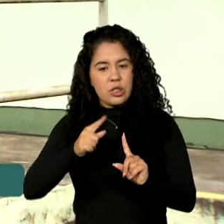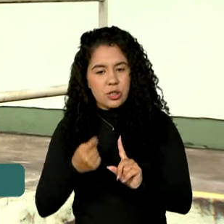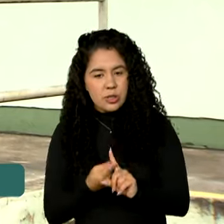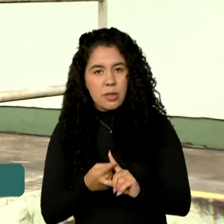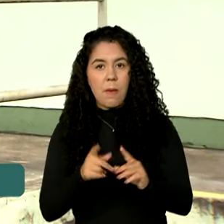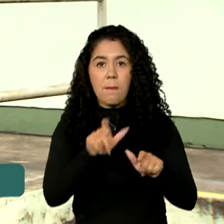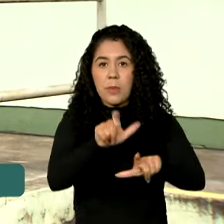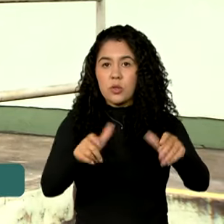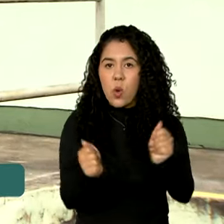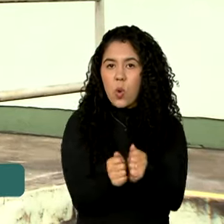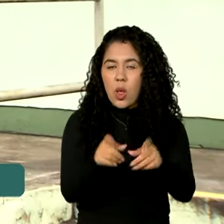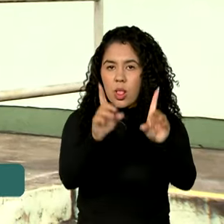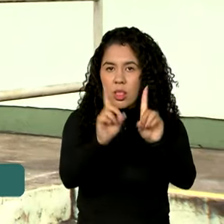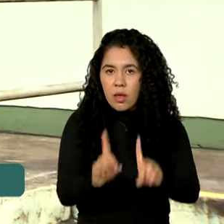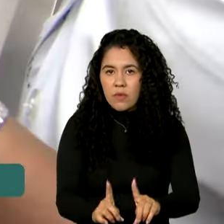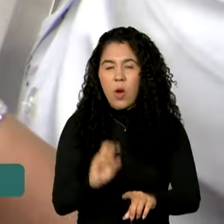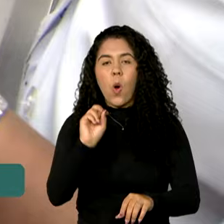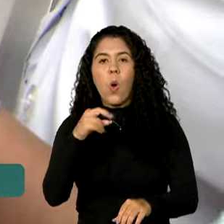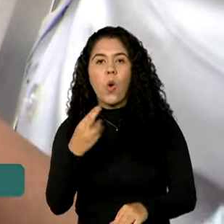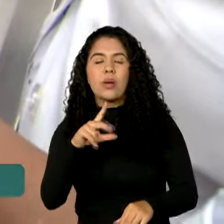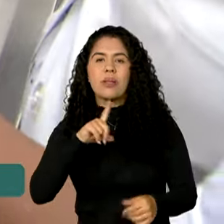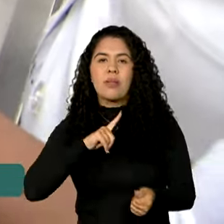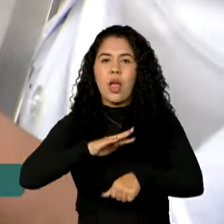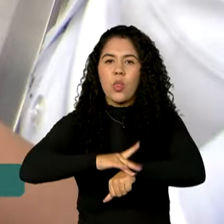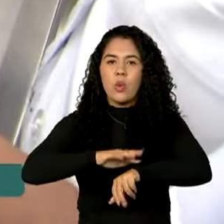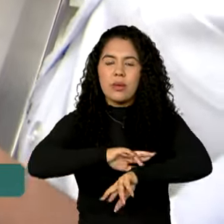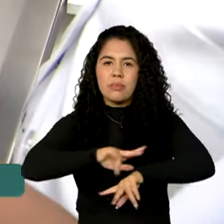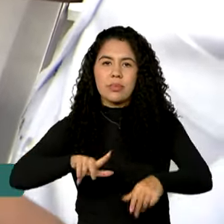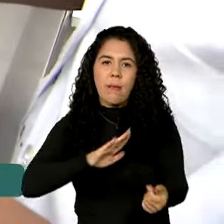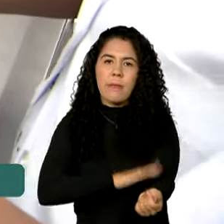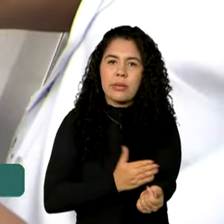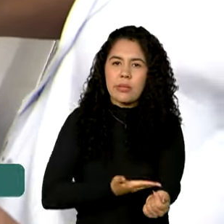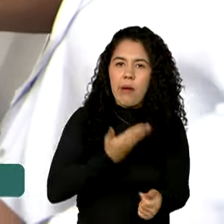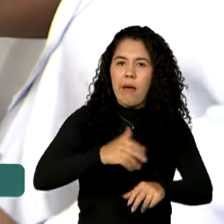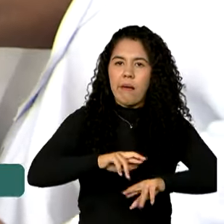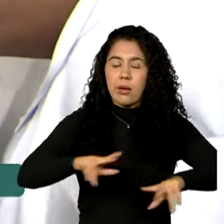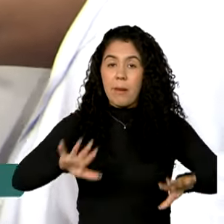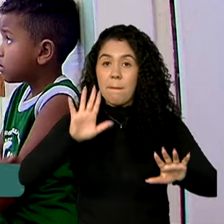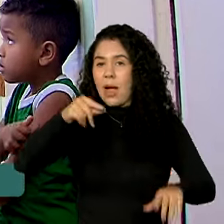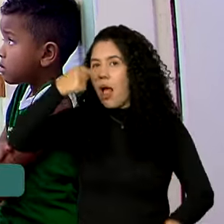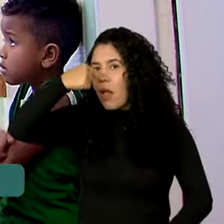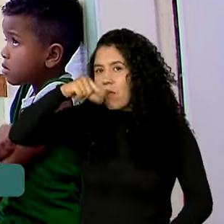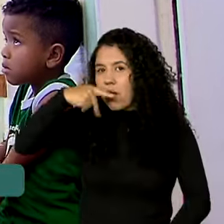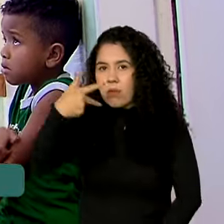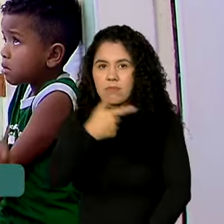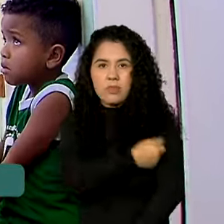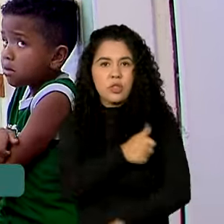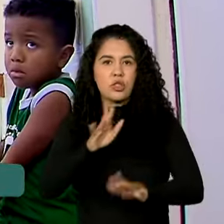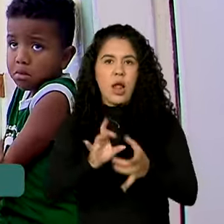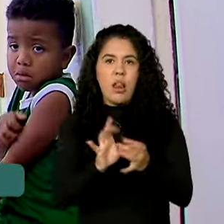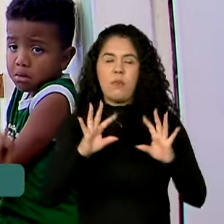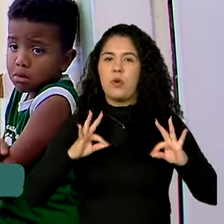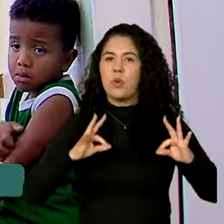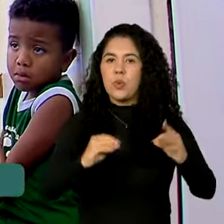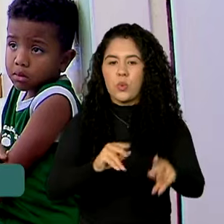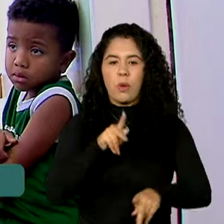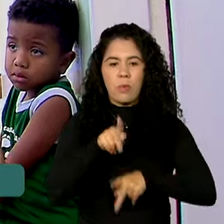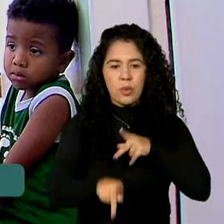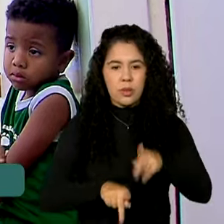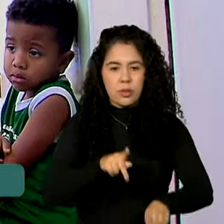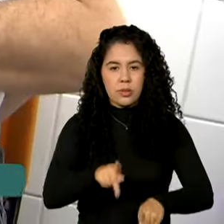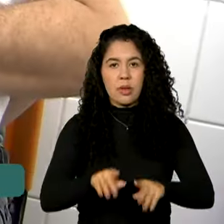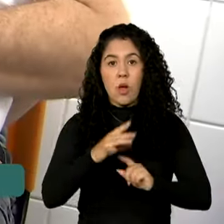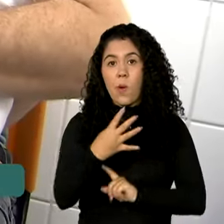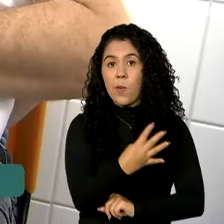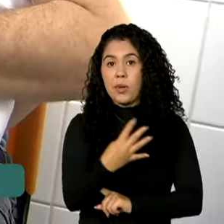deficiência ou comorbidade. Já a vacina contra a influenza está liberada para toda a população. 44